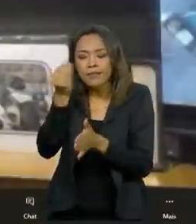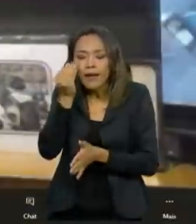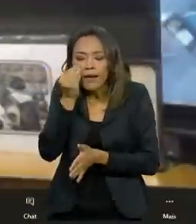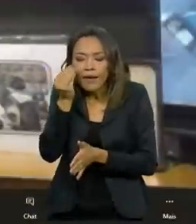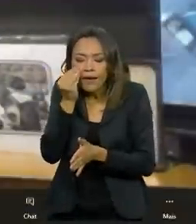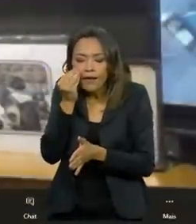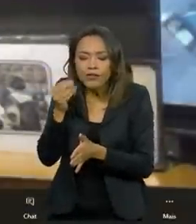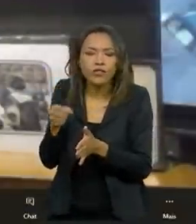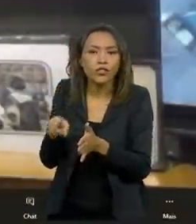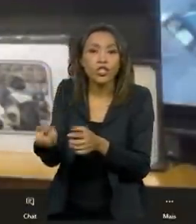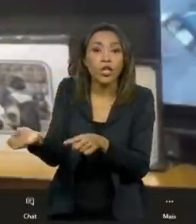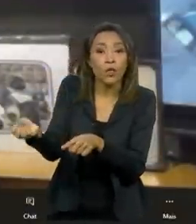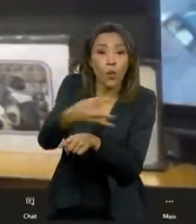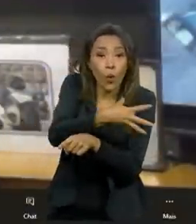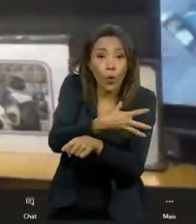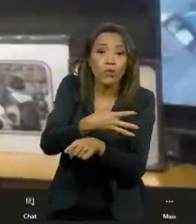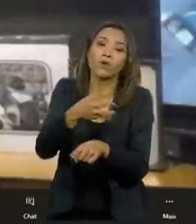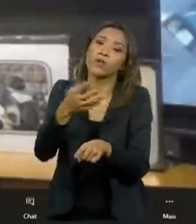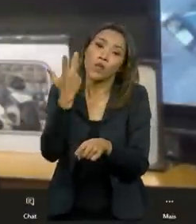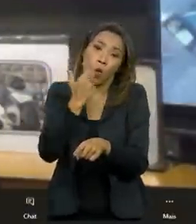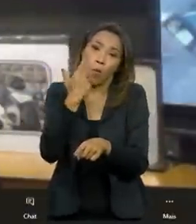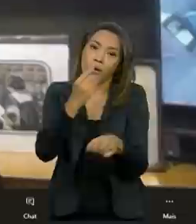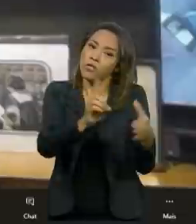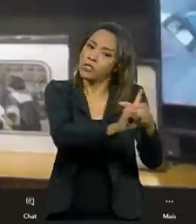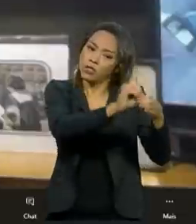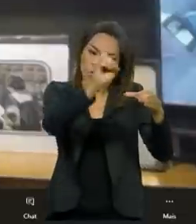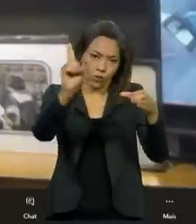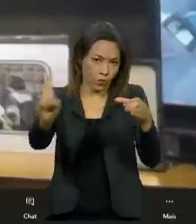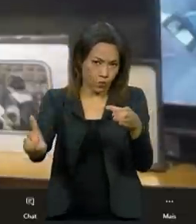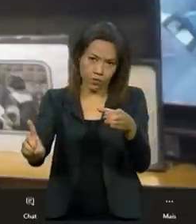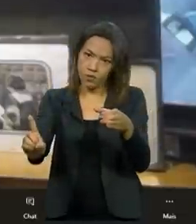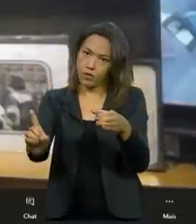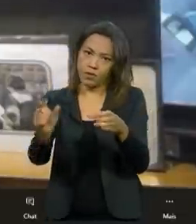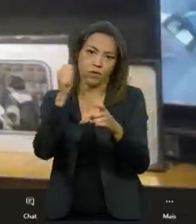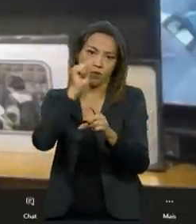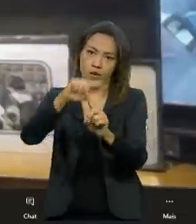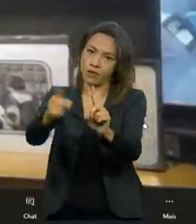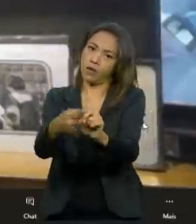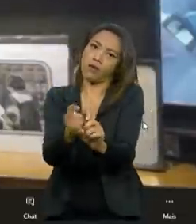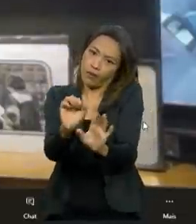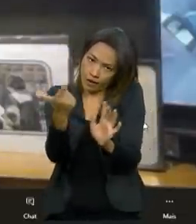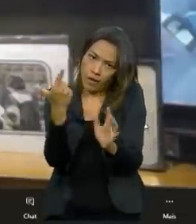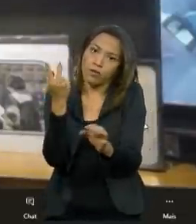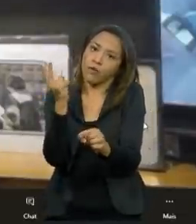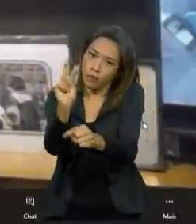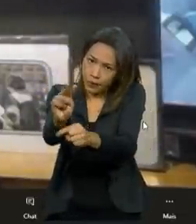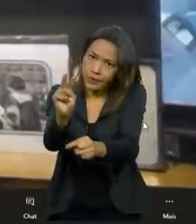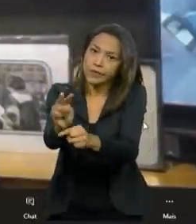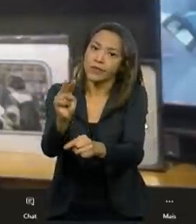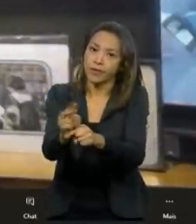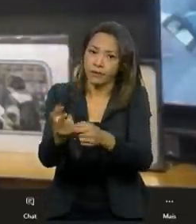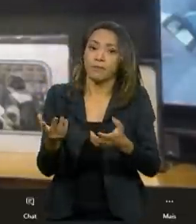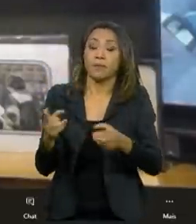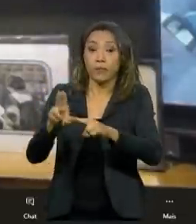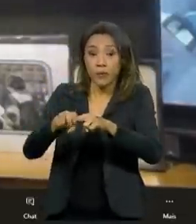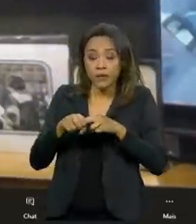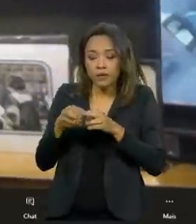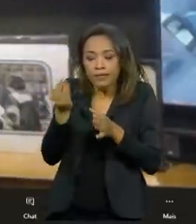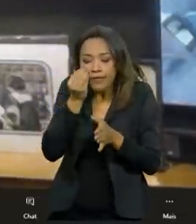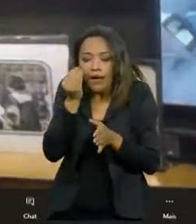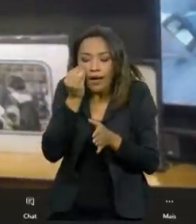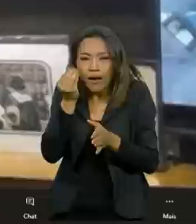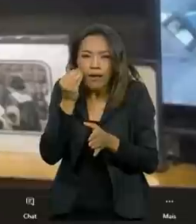normalmente se excluem as grávidas, por razões óbvias, para proteger. E por isso mesmo,